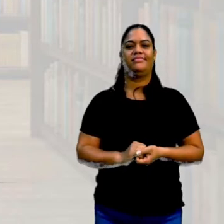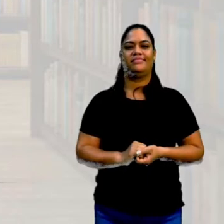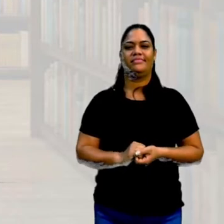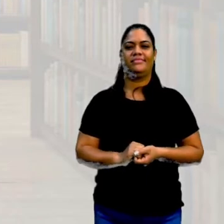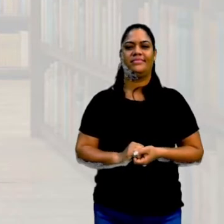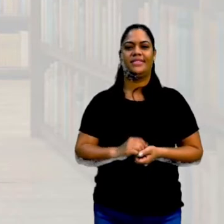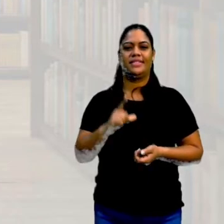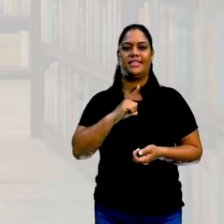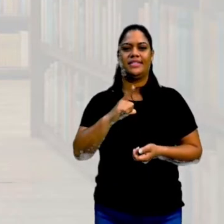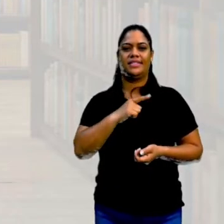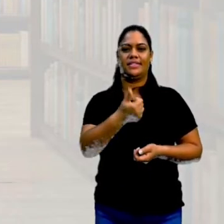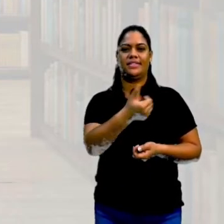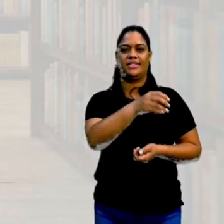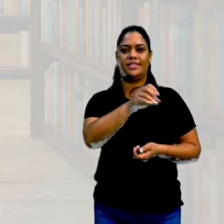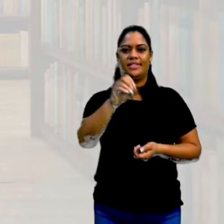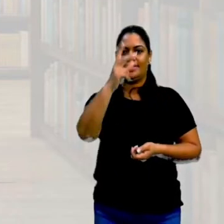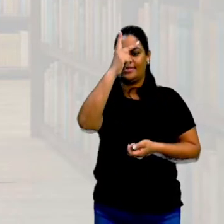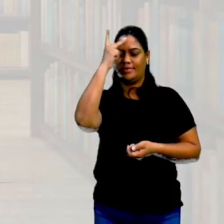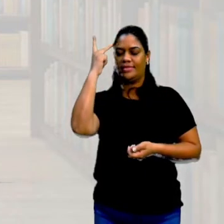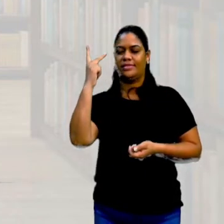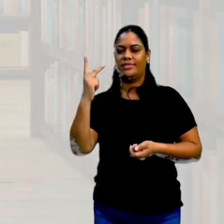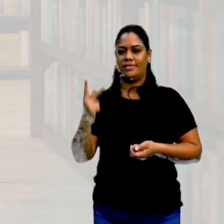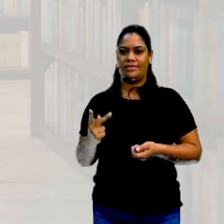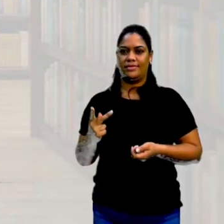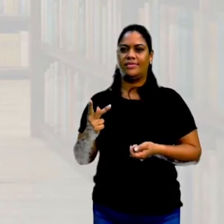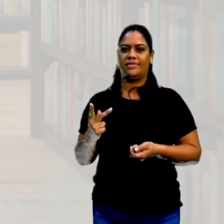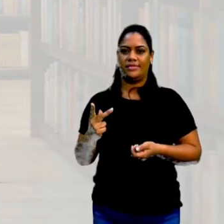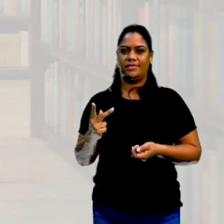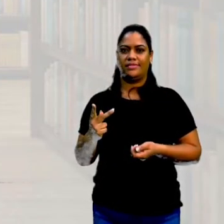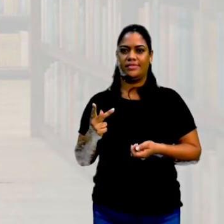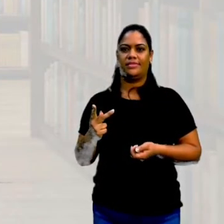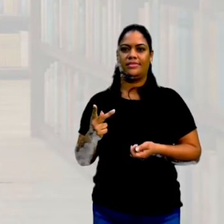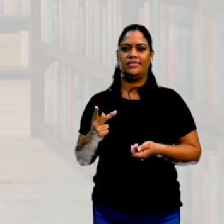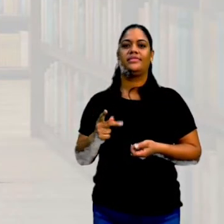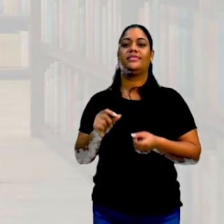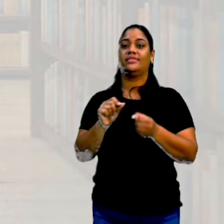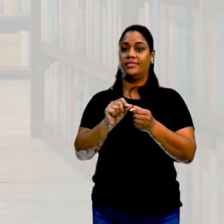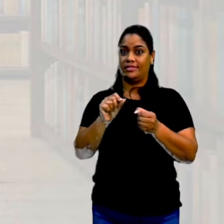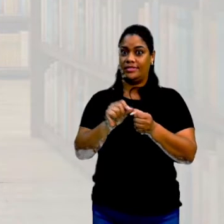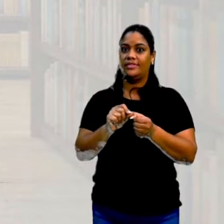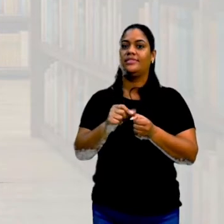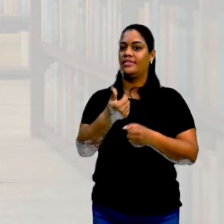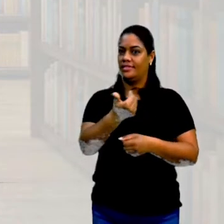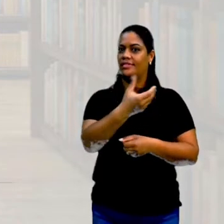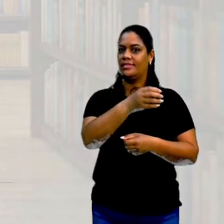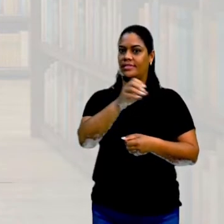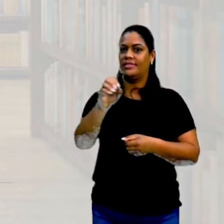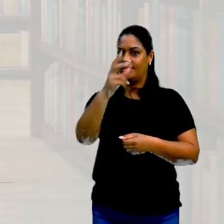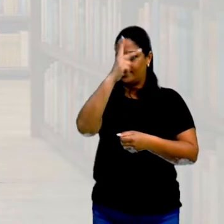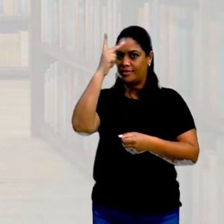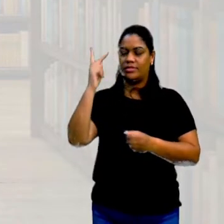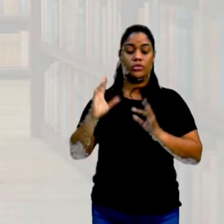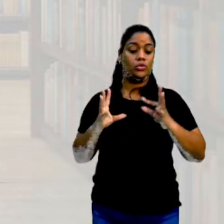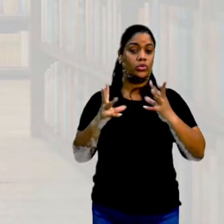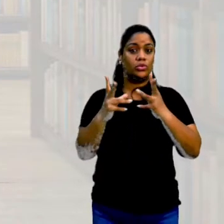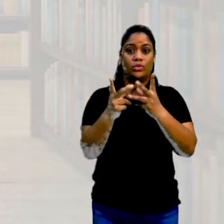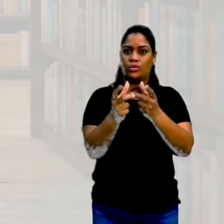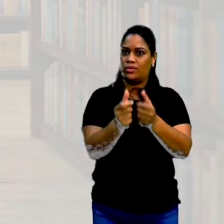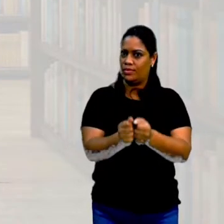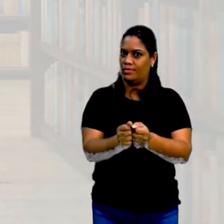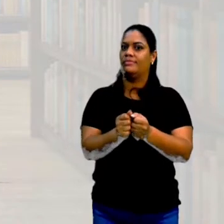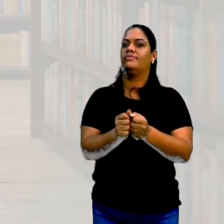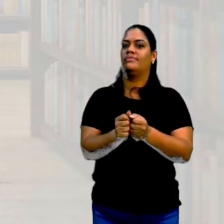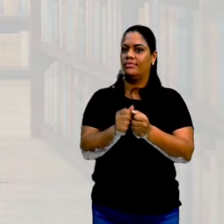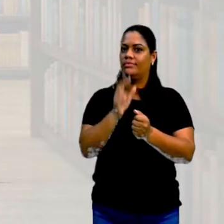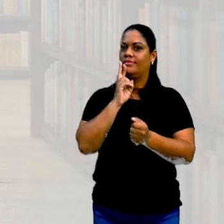passaram cem pessoas pela biblioteca, a gente vai ter que realizar a pesquisa com cem pessoas. Todas elas vão ter que dar